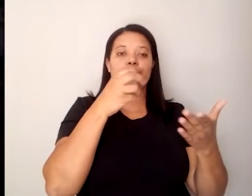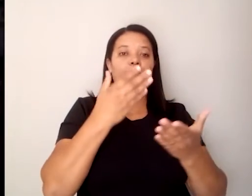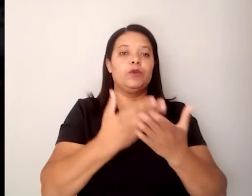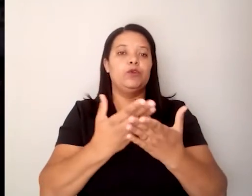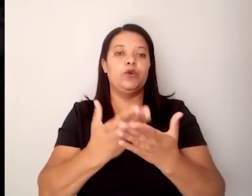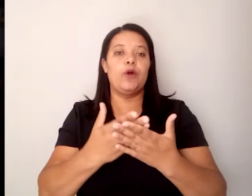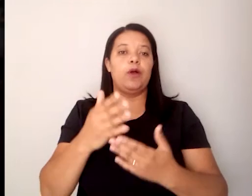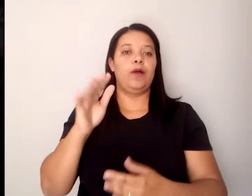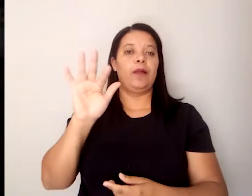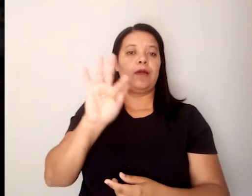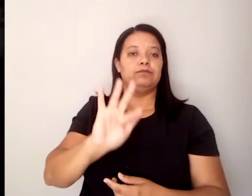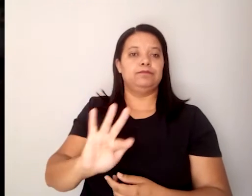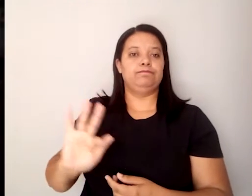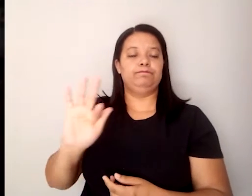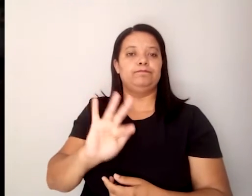universidades.